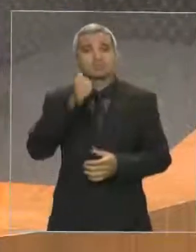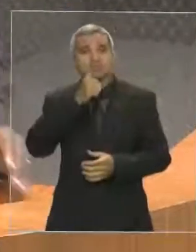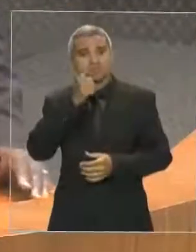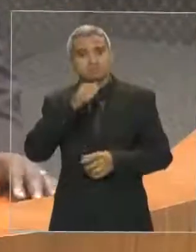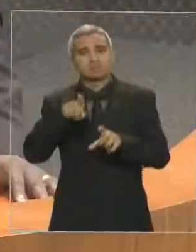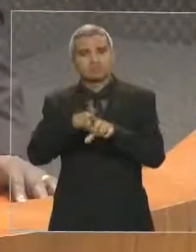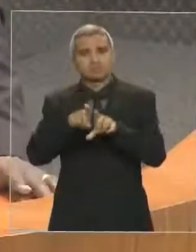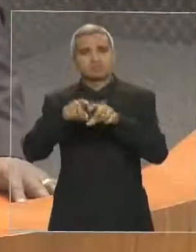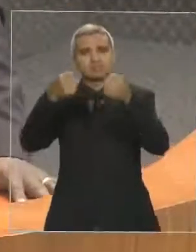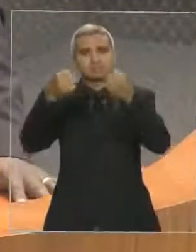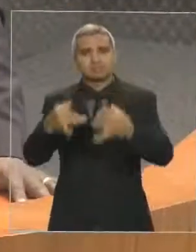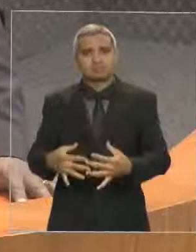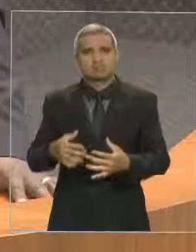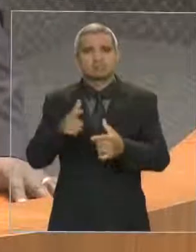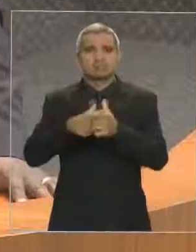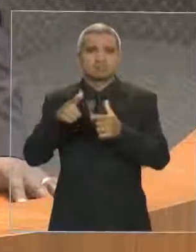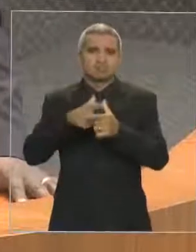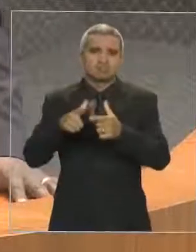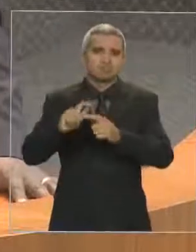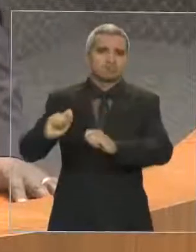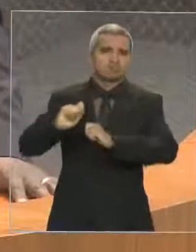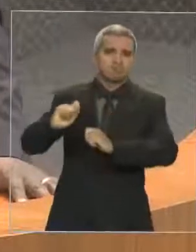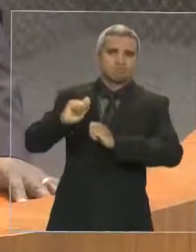portanto, senhor governador Flávio Dino,